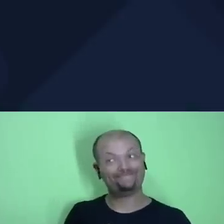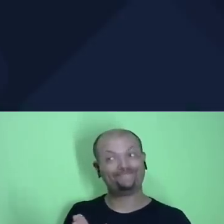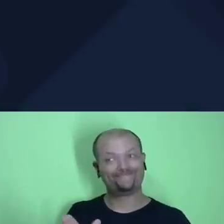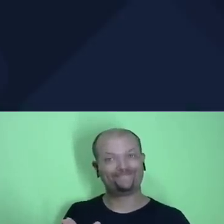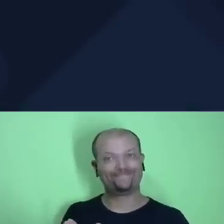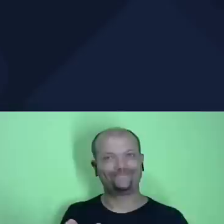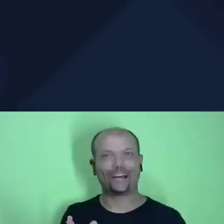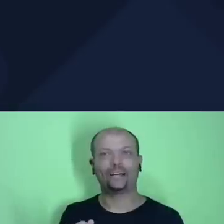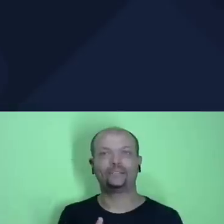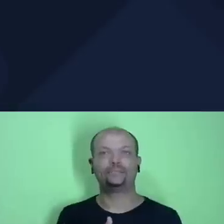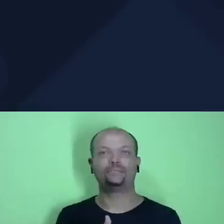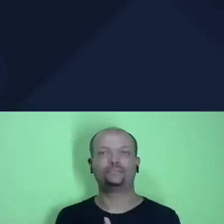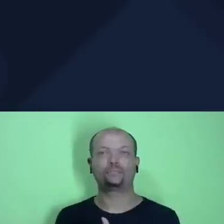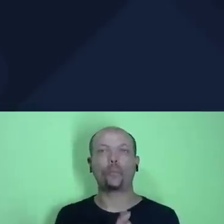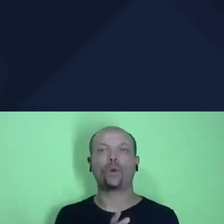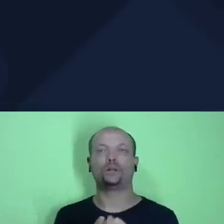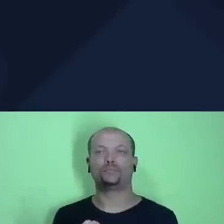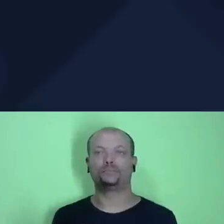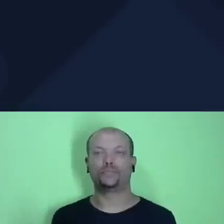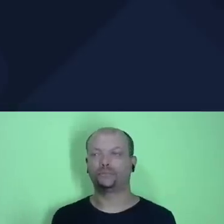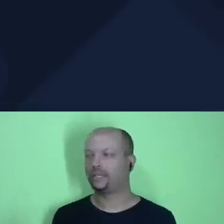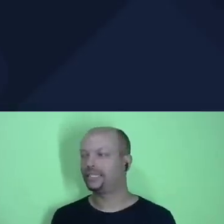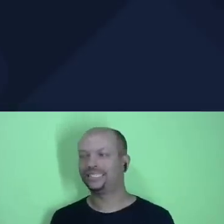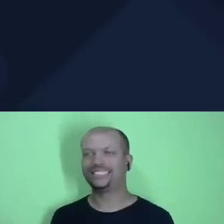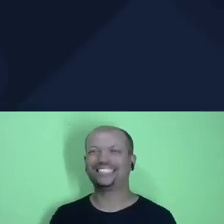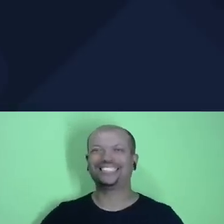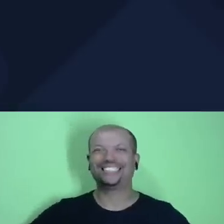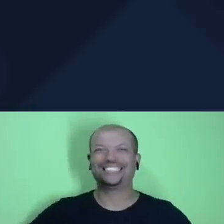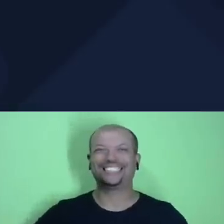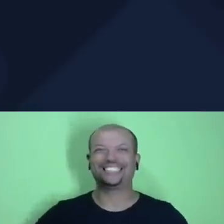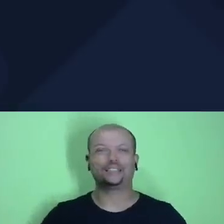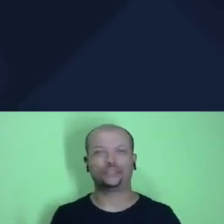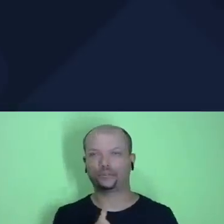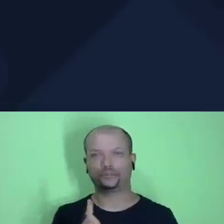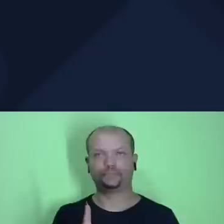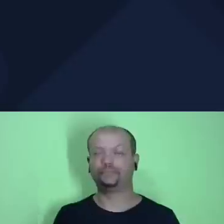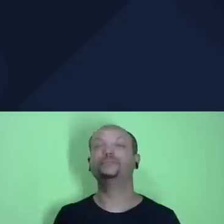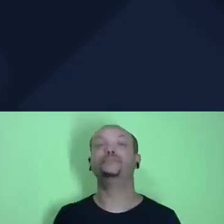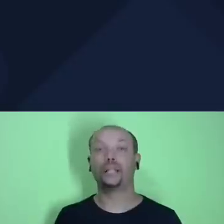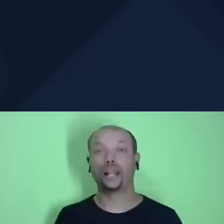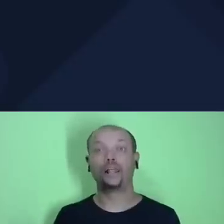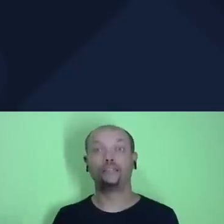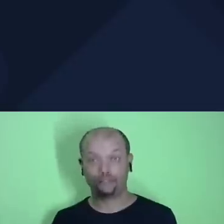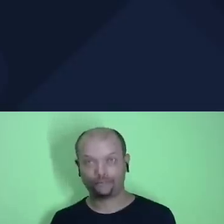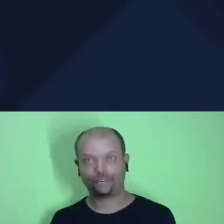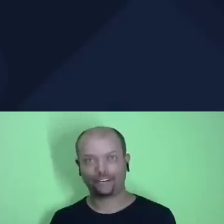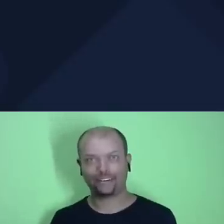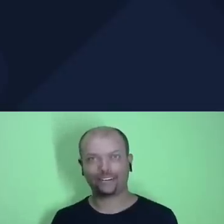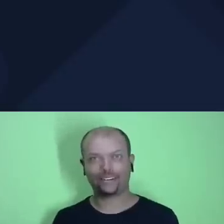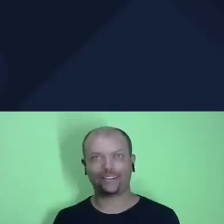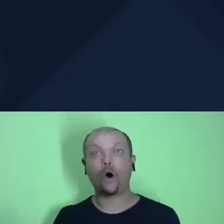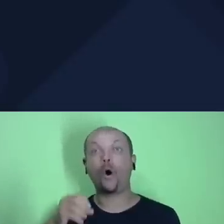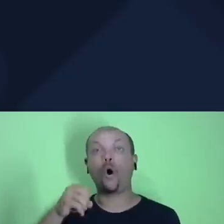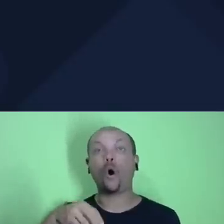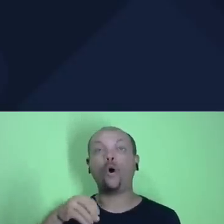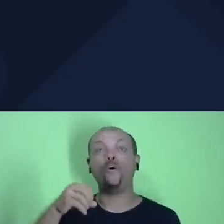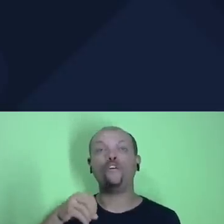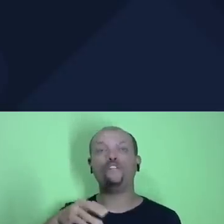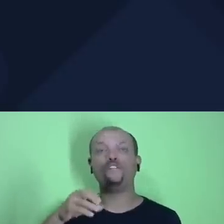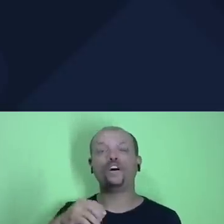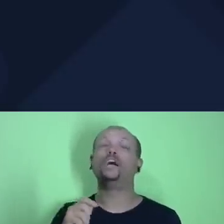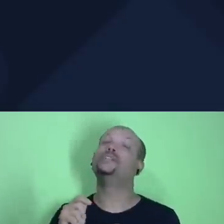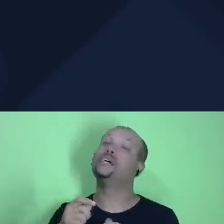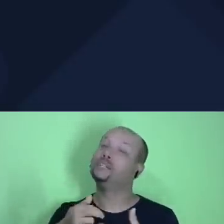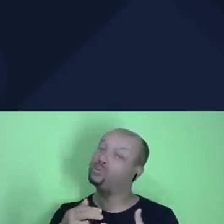vazias perante o senhor, cada um oferecerá na proporção em que possa dar,